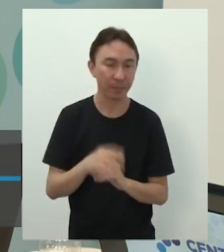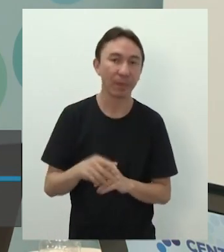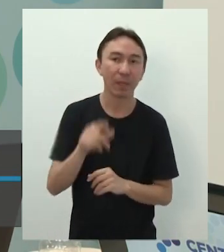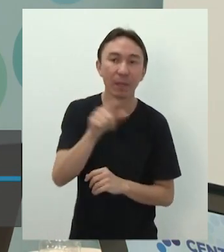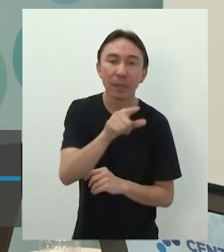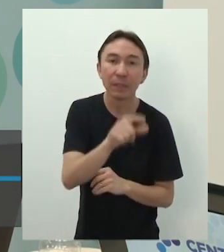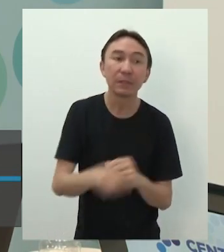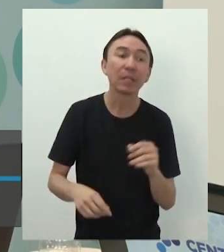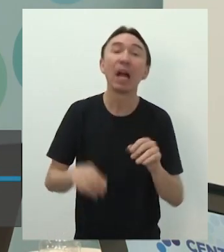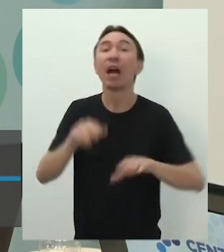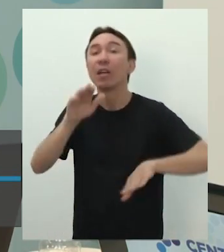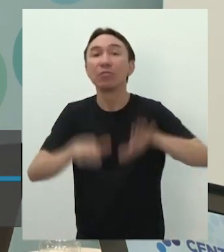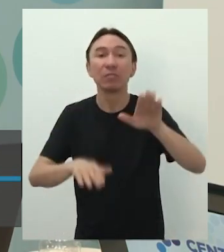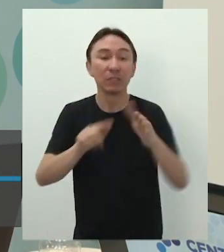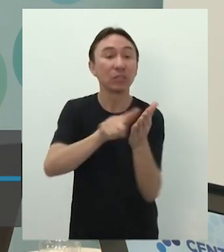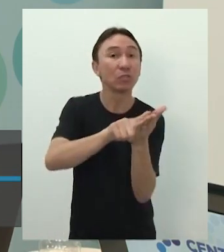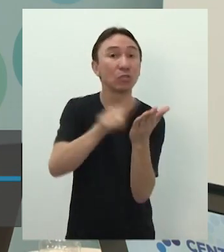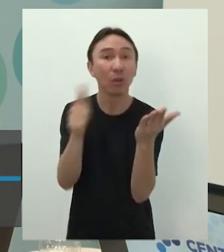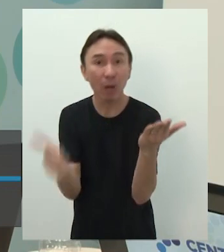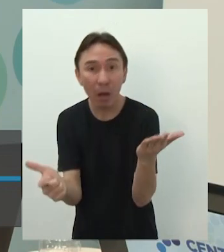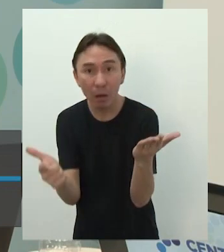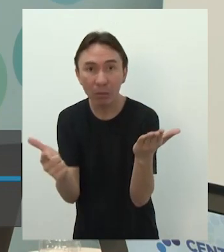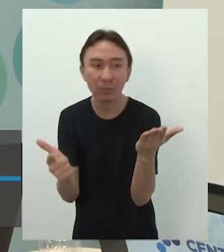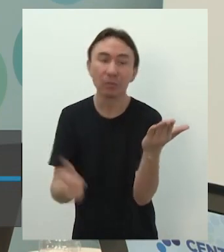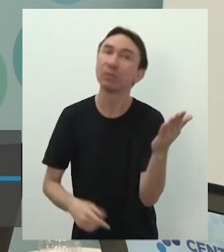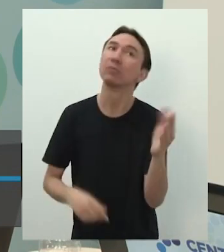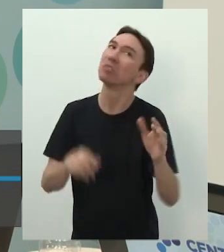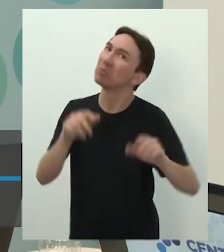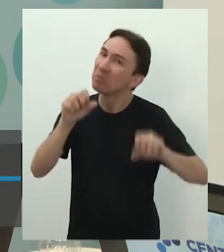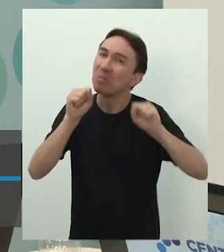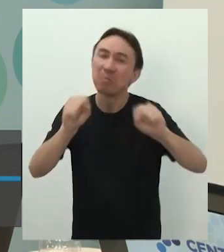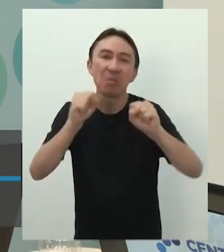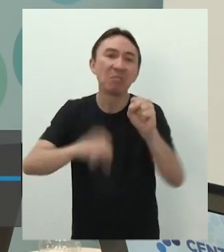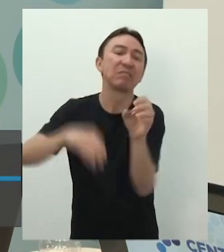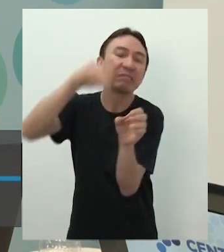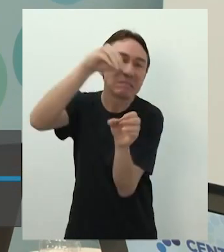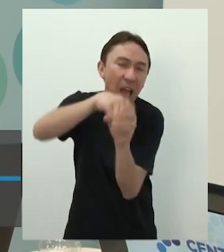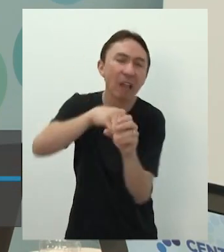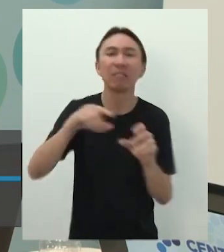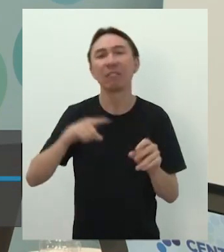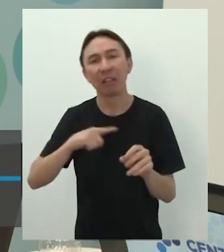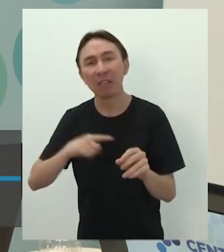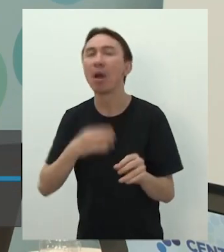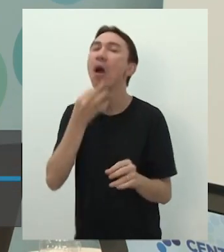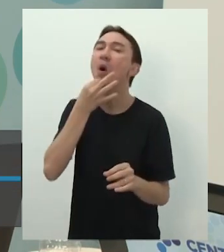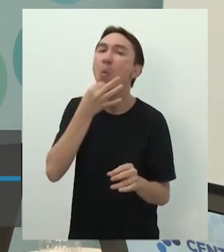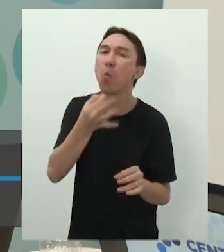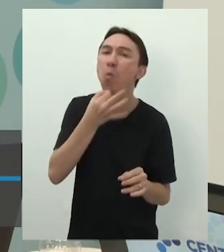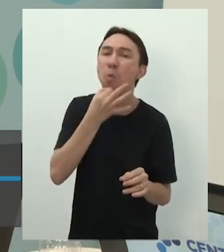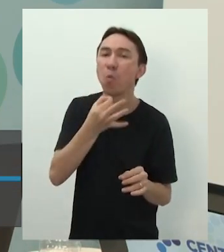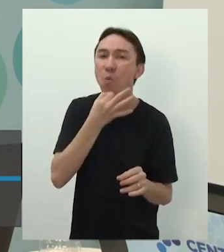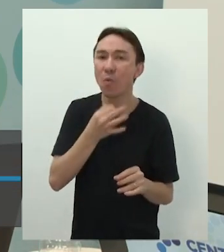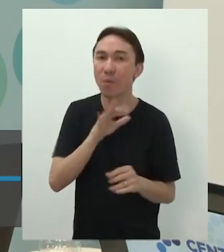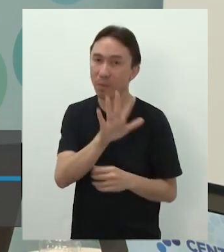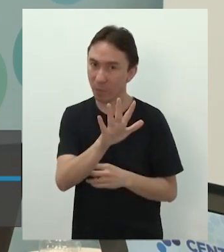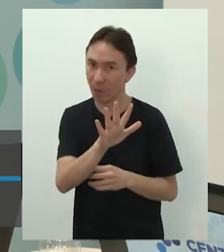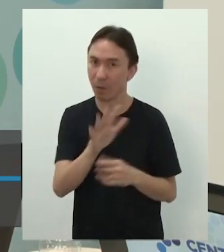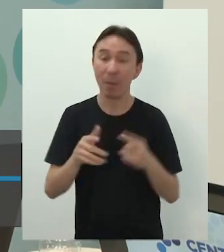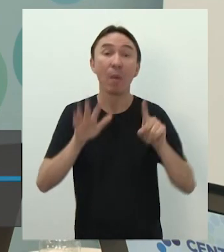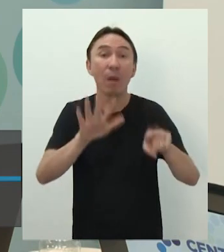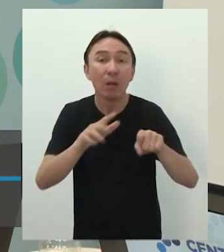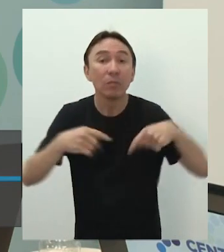dentro do jornal, mas a forma de você ler tem que ser outra. Então, o professor, por que o tema da aula é, você precisa entender isto?